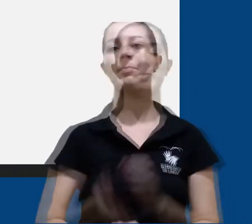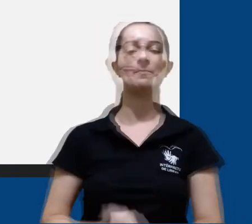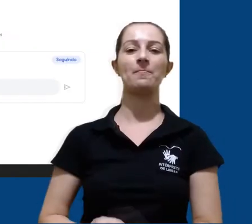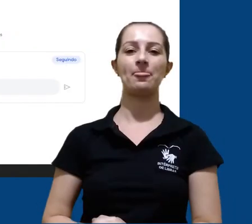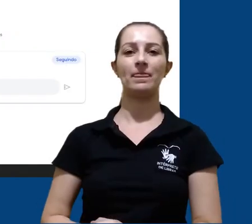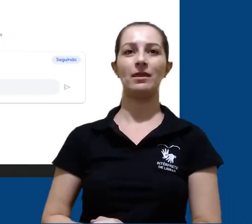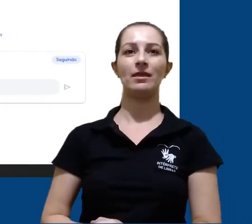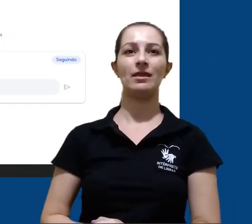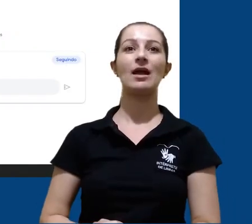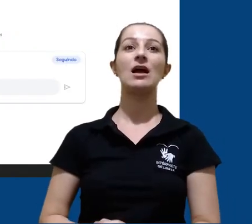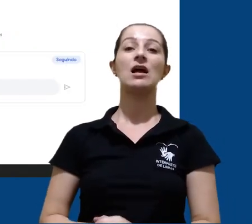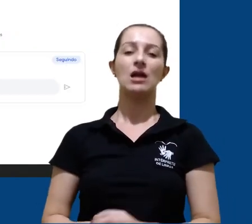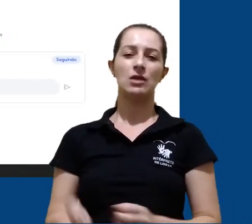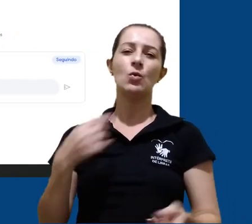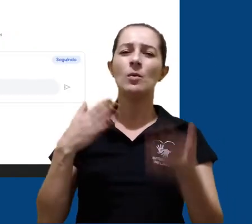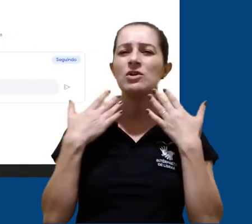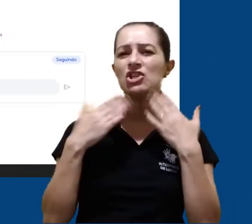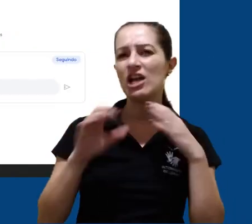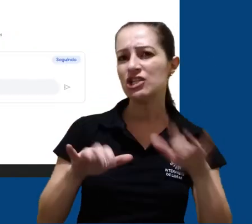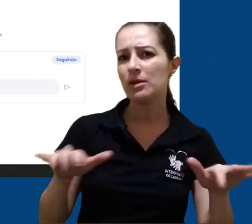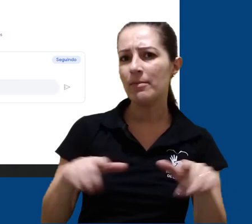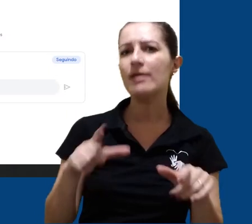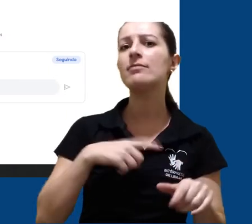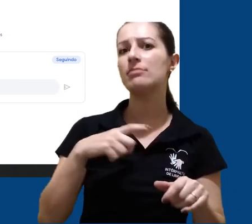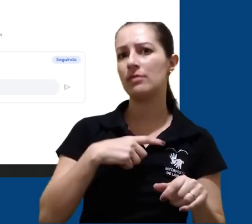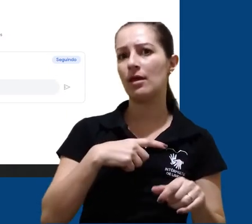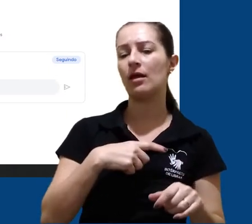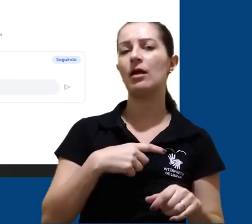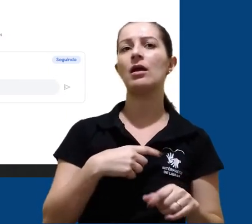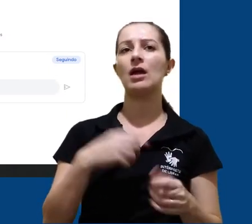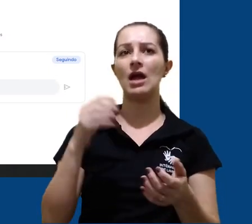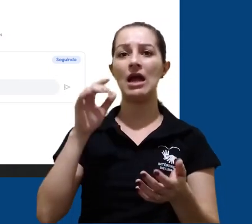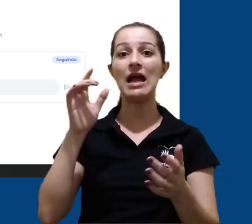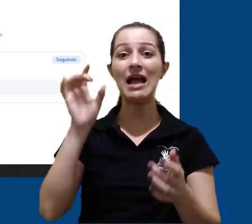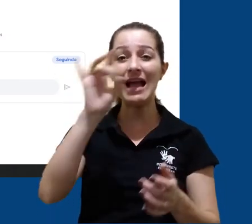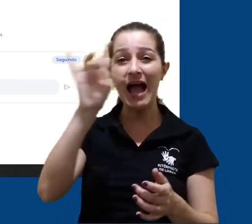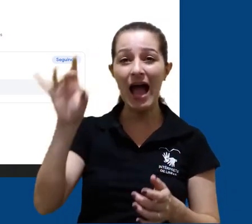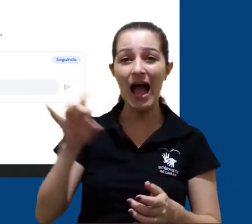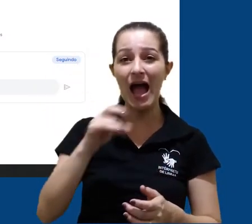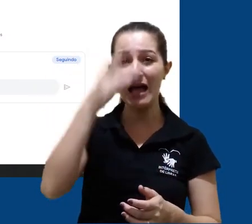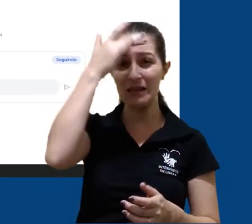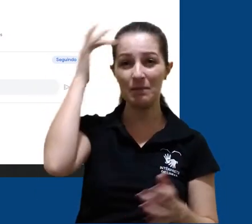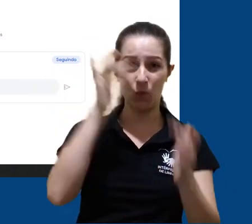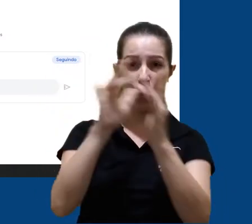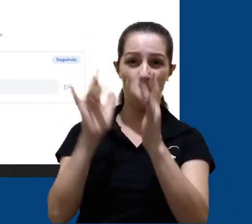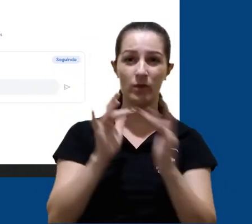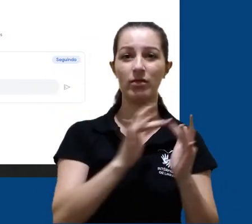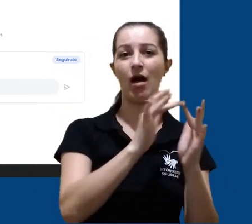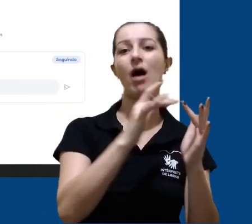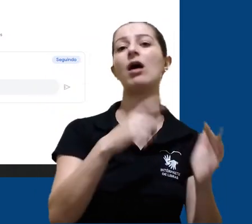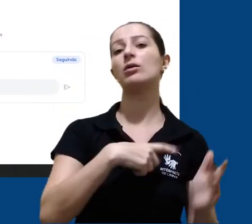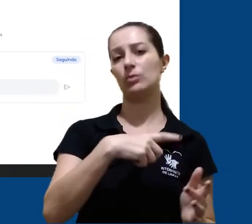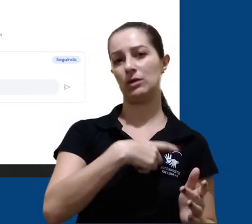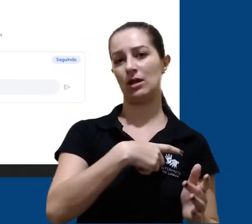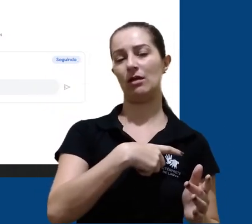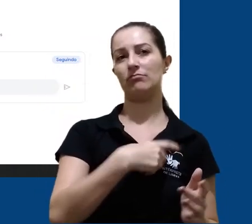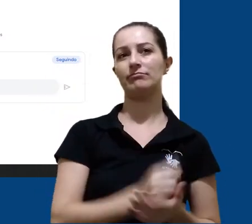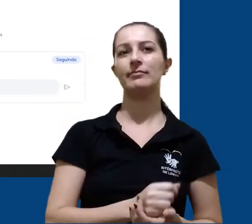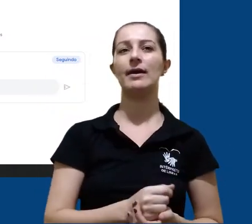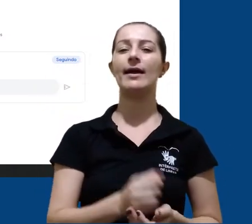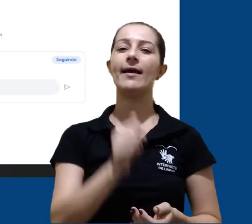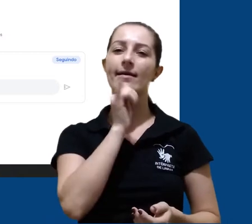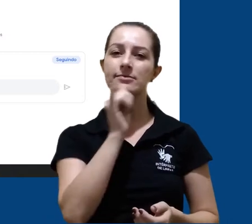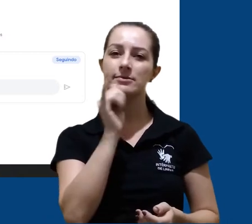lista. Nós temos algumas opções ao lado de cada contato ou sala de que estamos participando. No lado